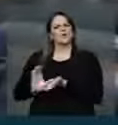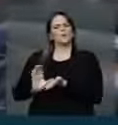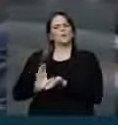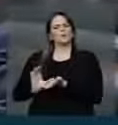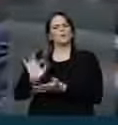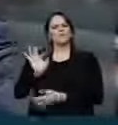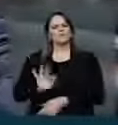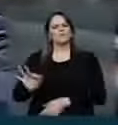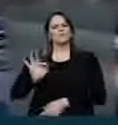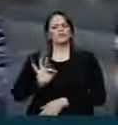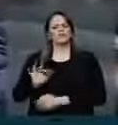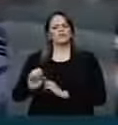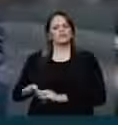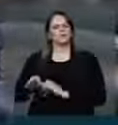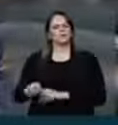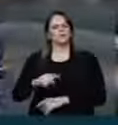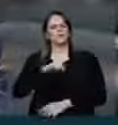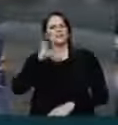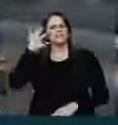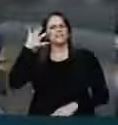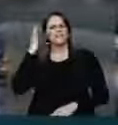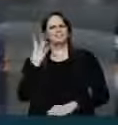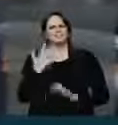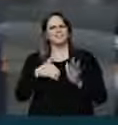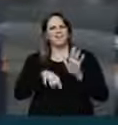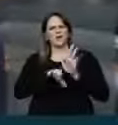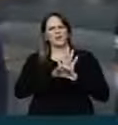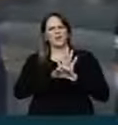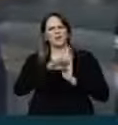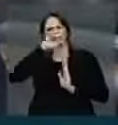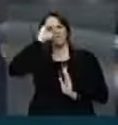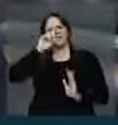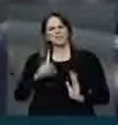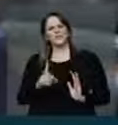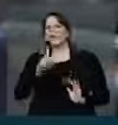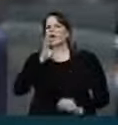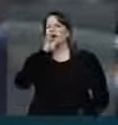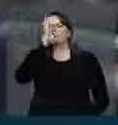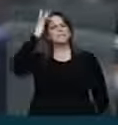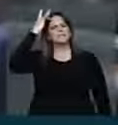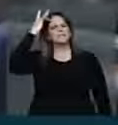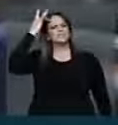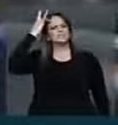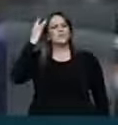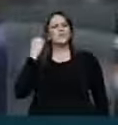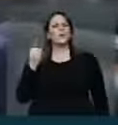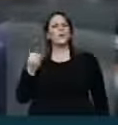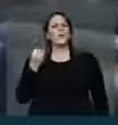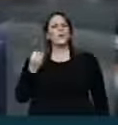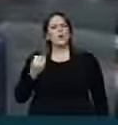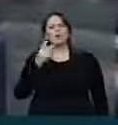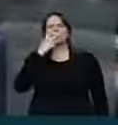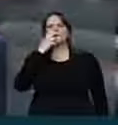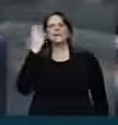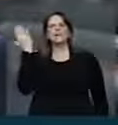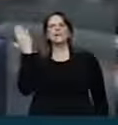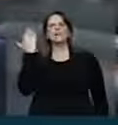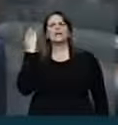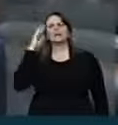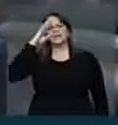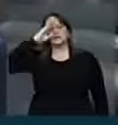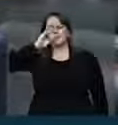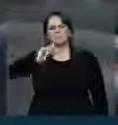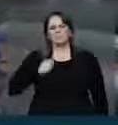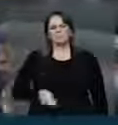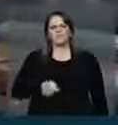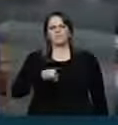alterar o currículo dos Isso é um absurdo. No tempo da ditadura, que eles chamam de ditadura,